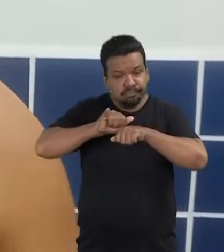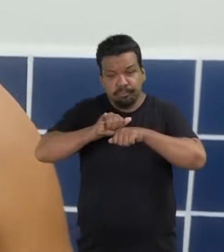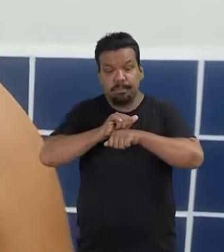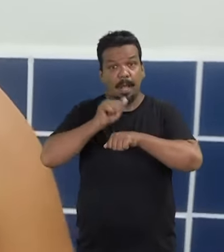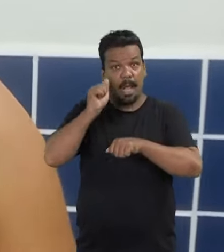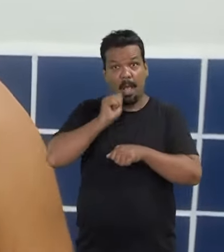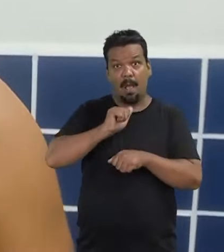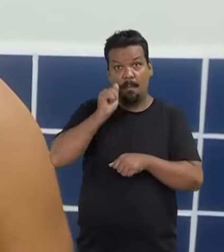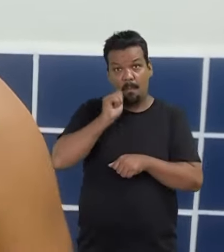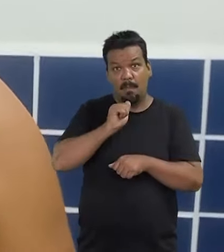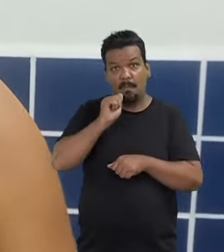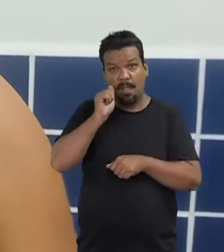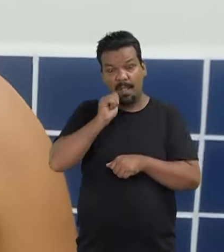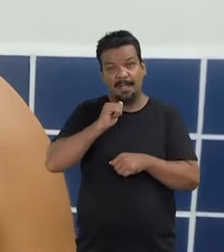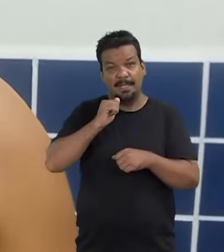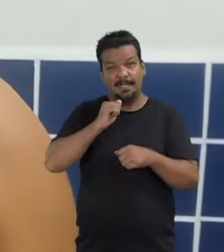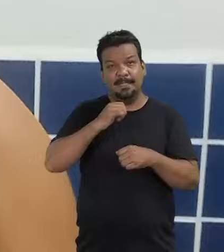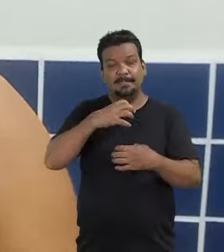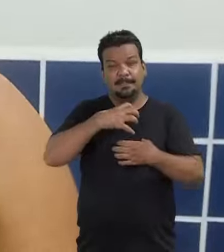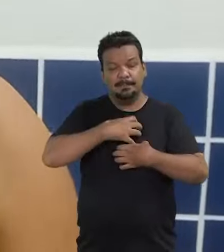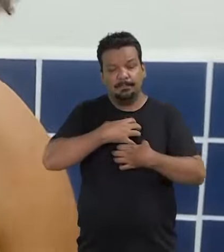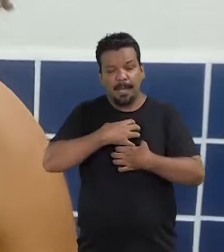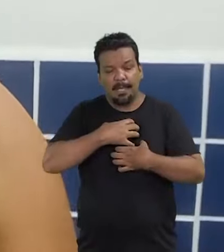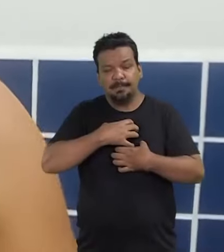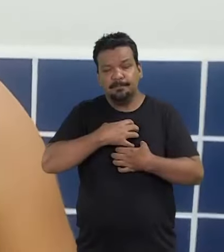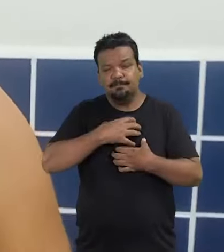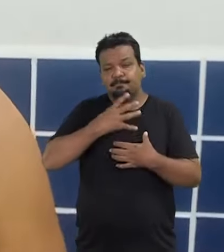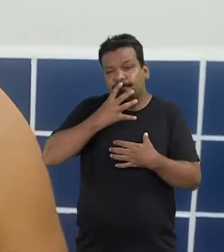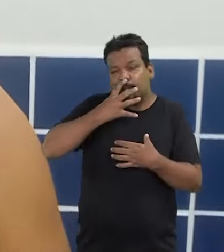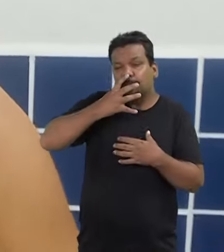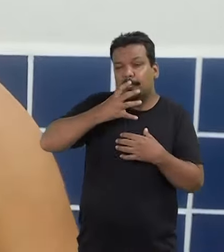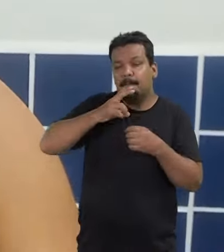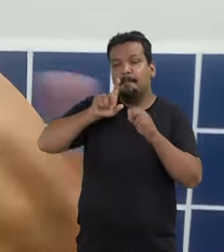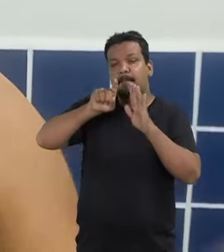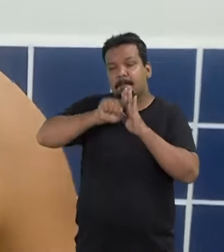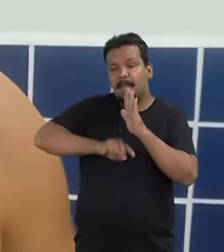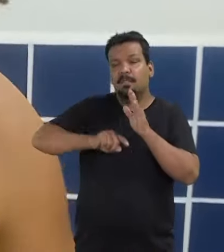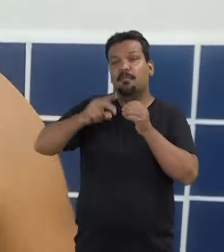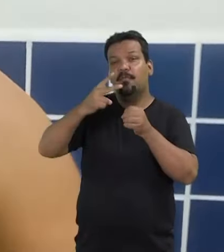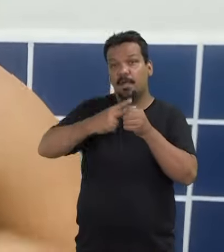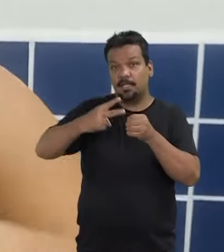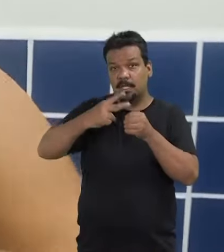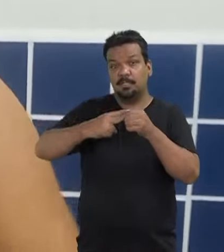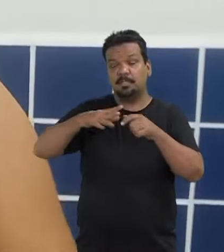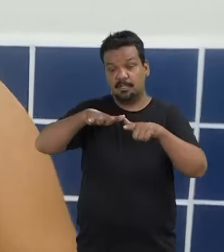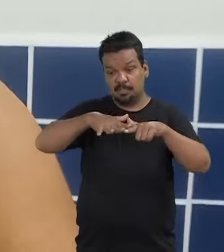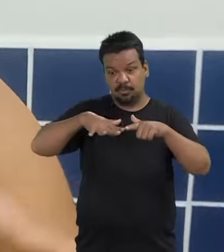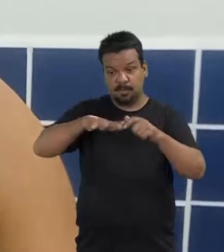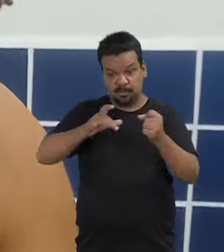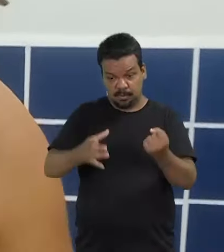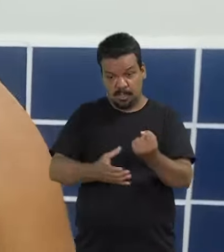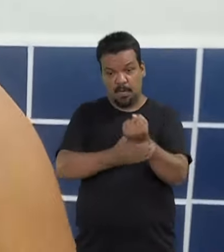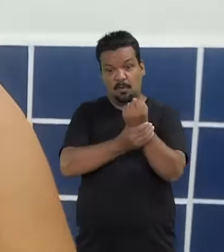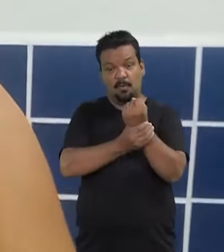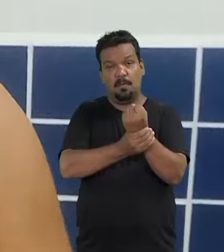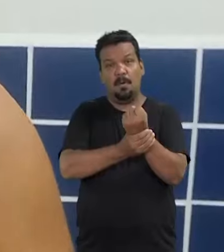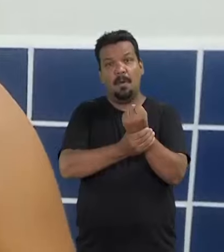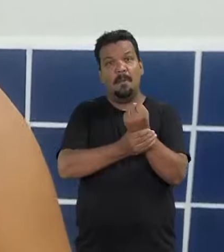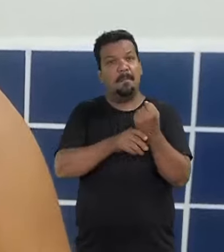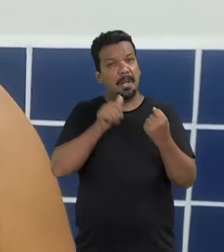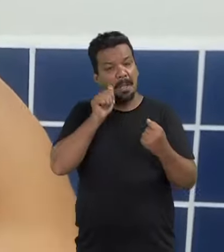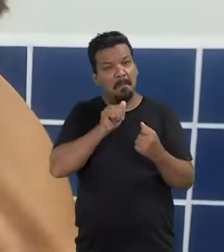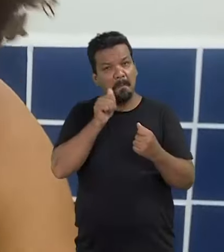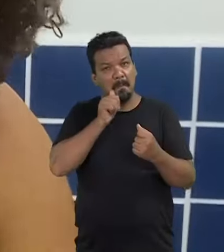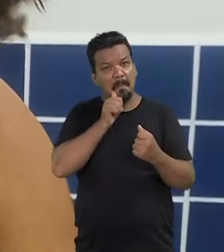estratégia para que mulheres visitam mais atrativas, visitam menos violentadas, que seja um espaço seguro, para que